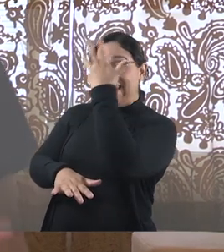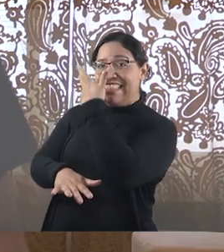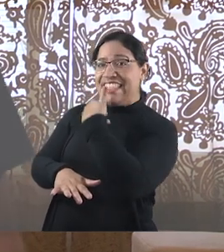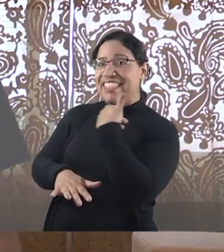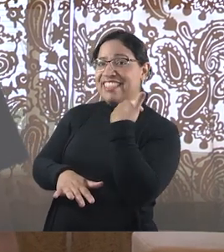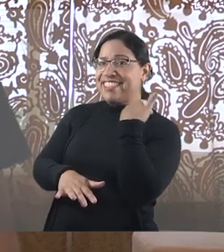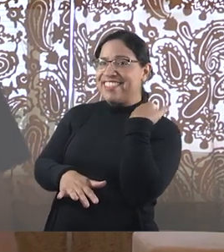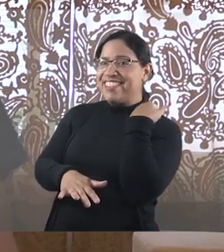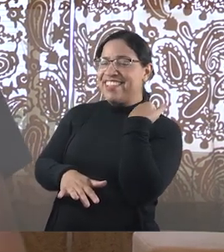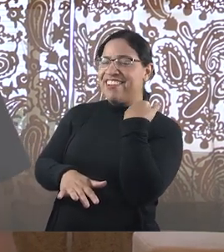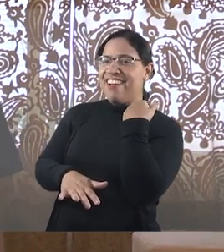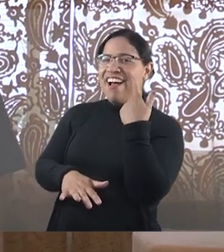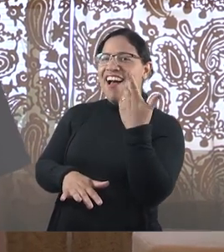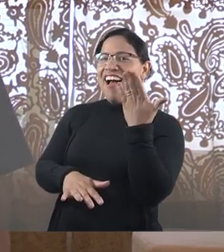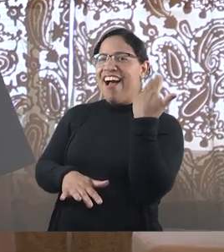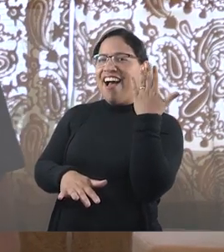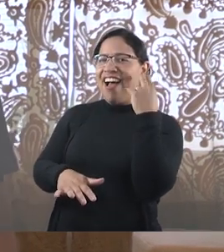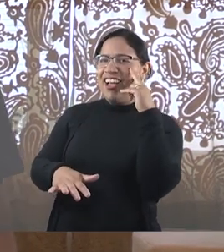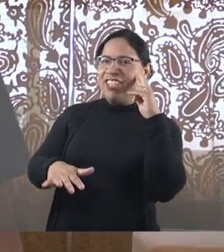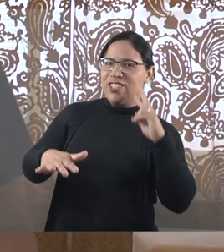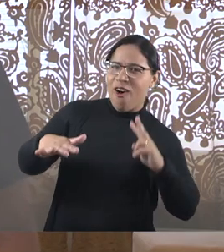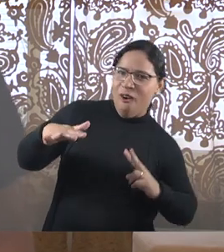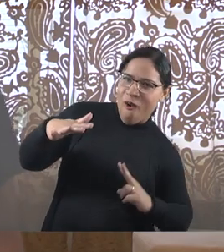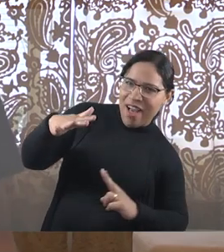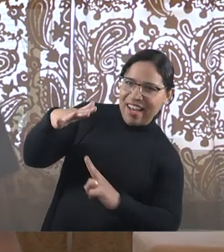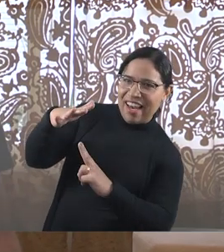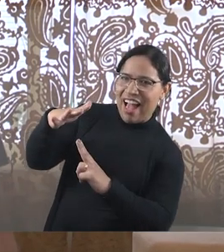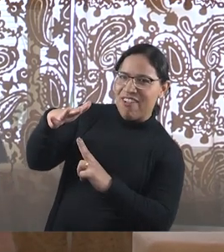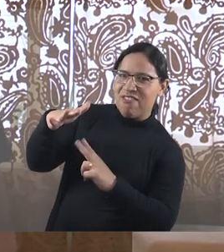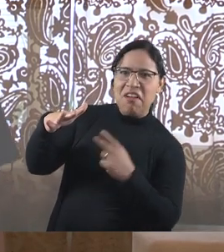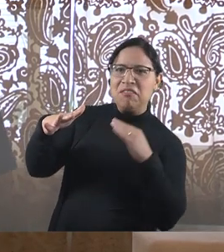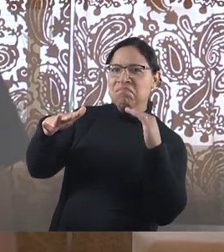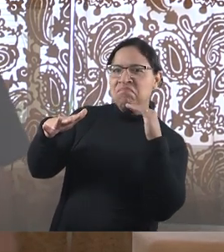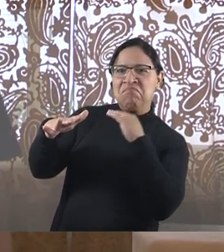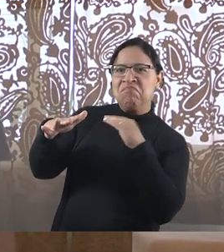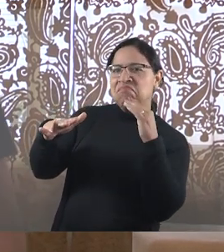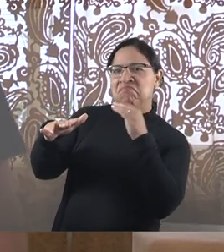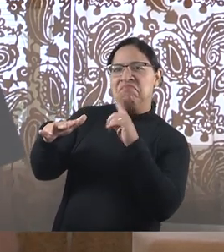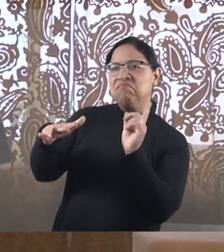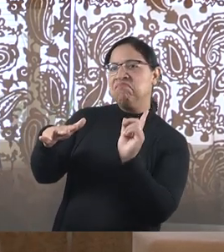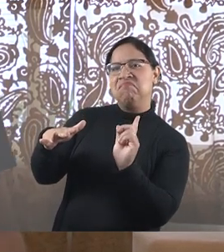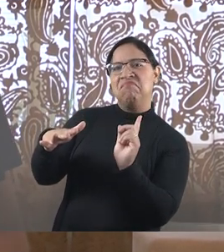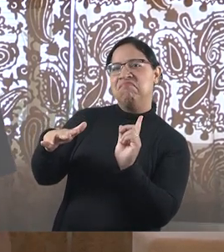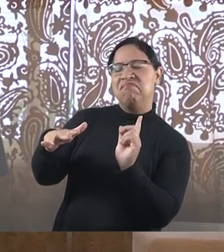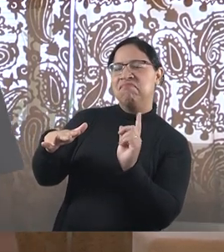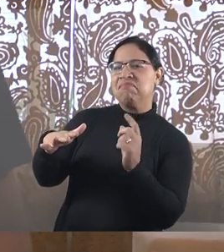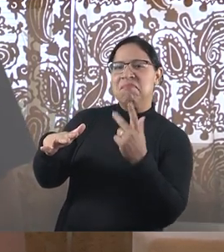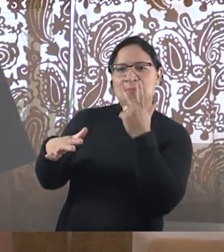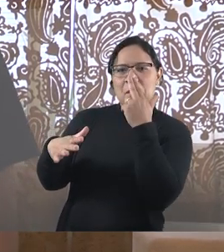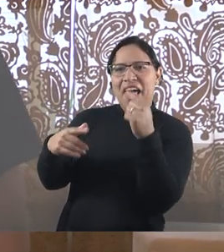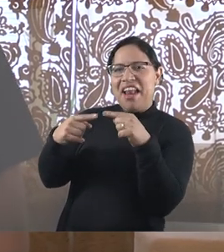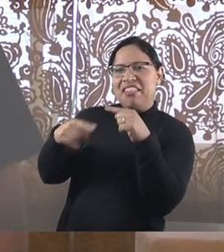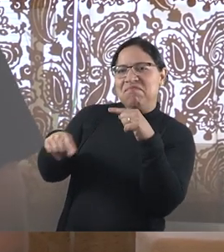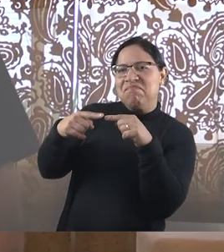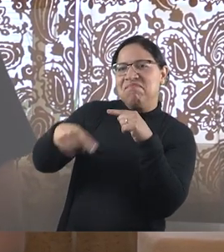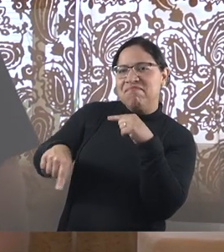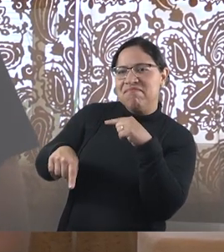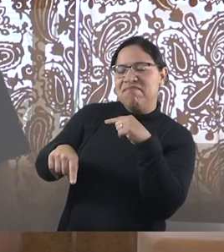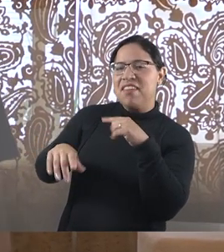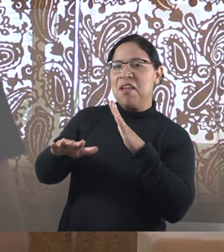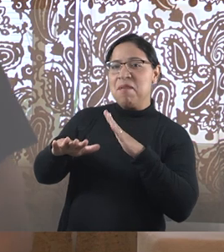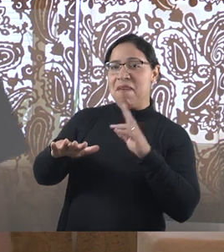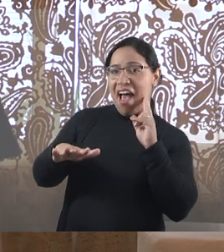tão lindo. De onde eu olhava, eu não conseguia perceber tanta beleza. De onde eu olhava, parecia que não fazia sentido.